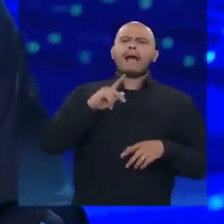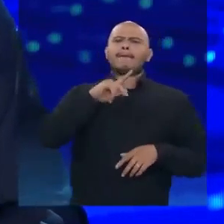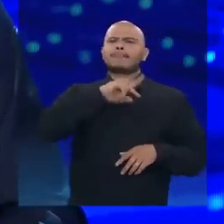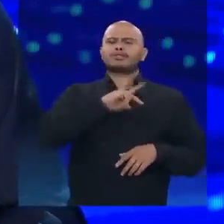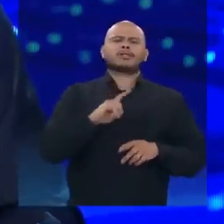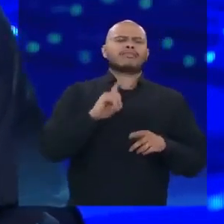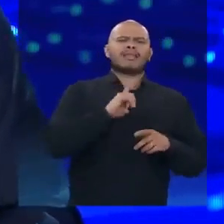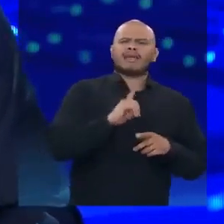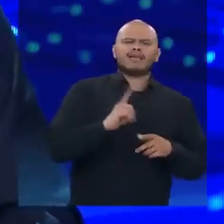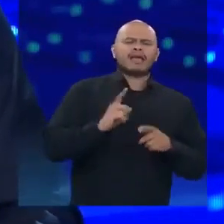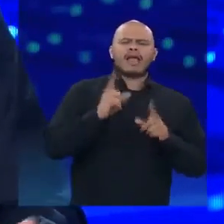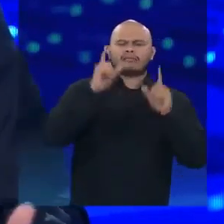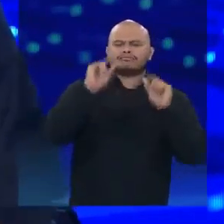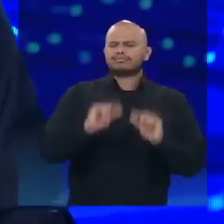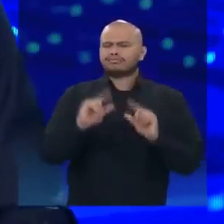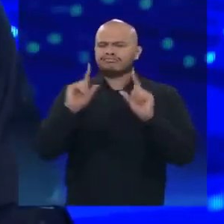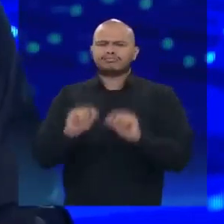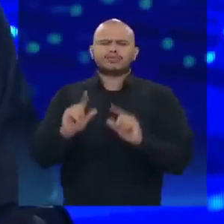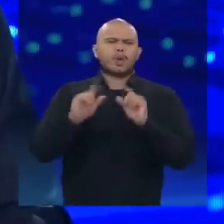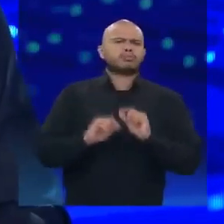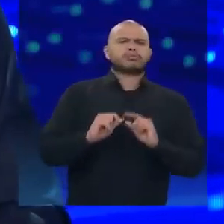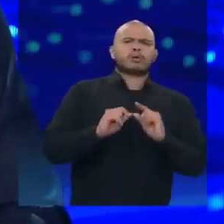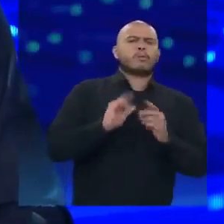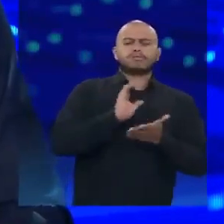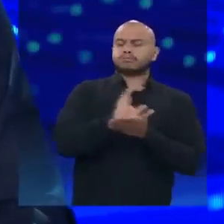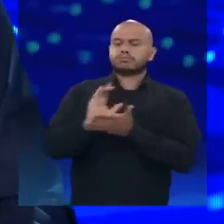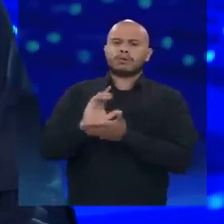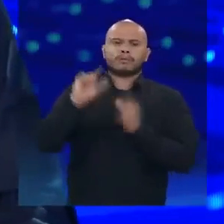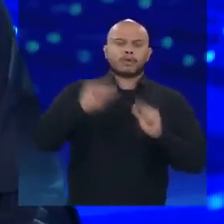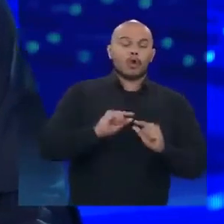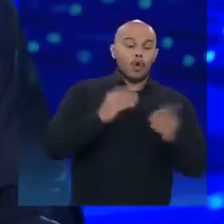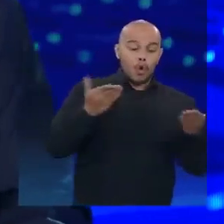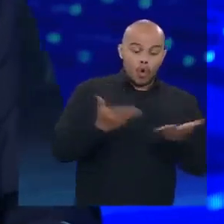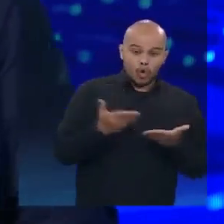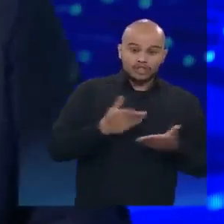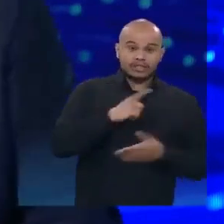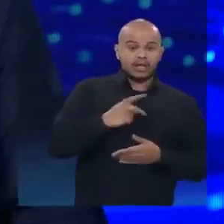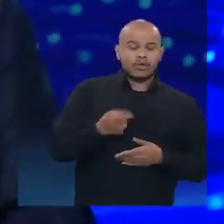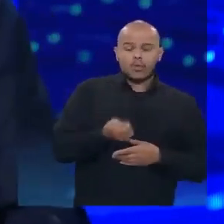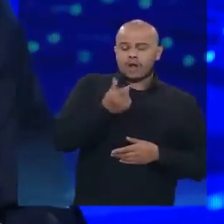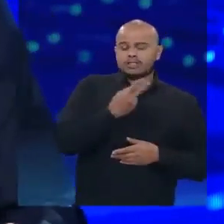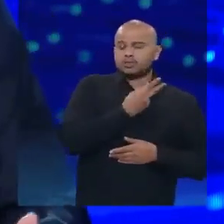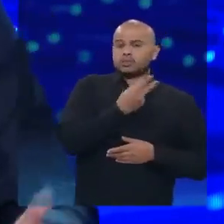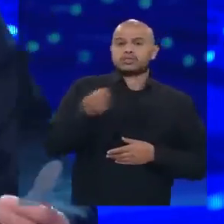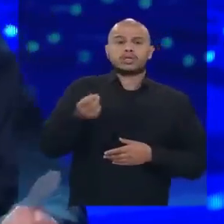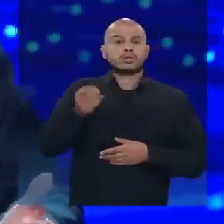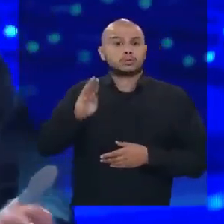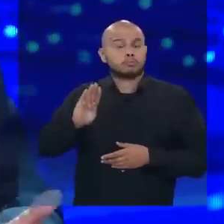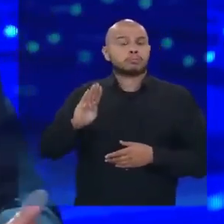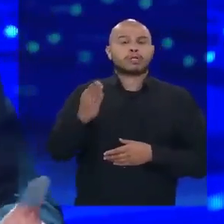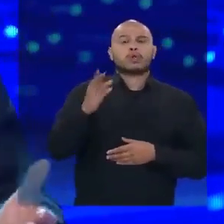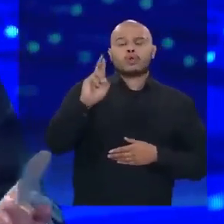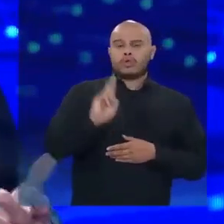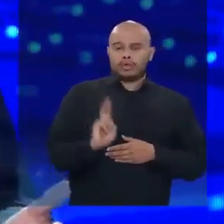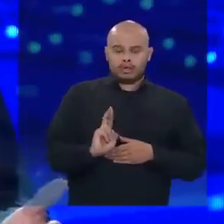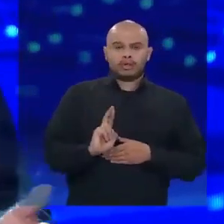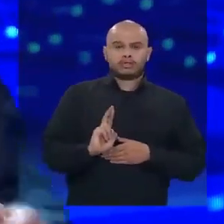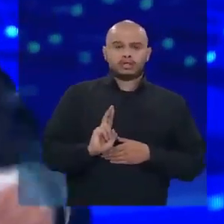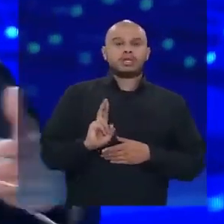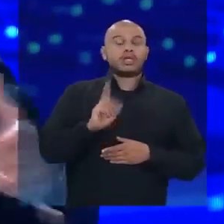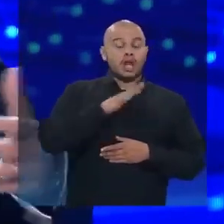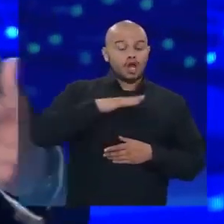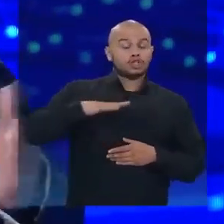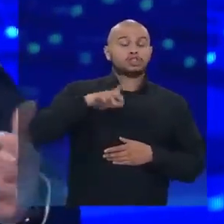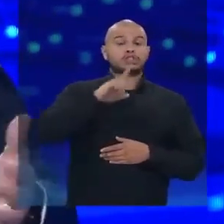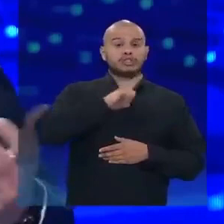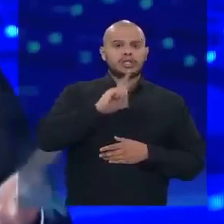No nosso governo, o lucro está chegando a casa dos R$ 200 bilhões. E nós temos, deixar bem claro,